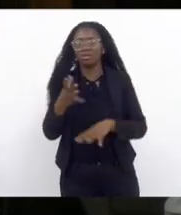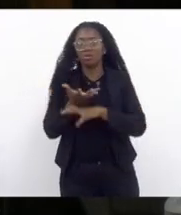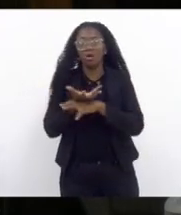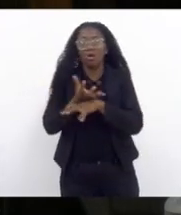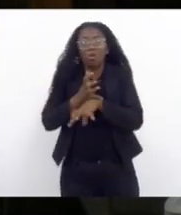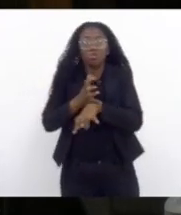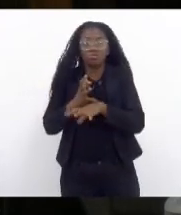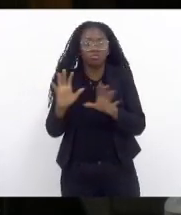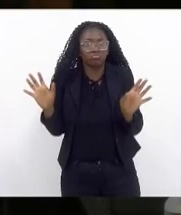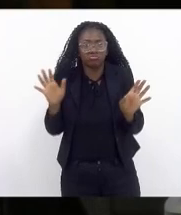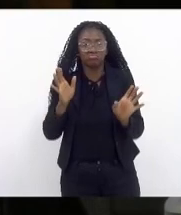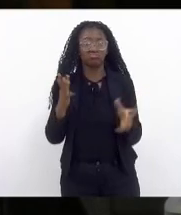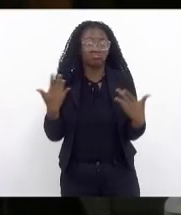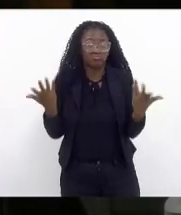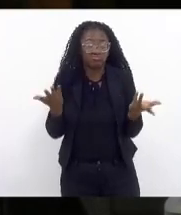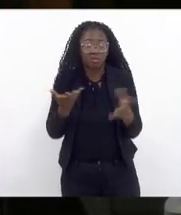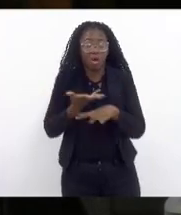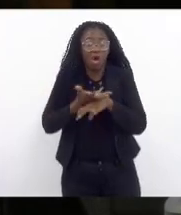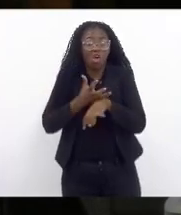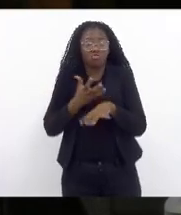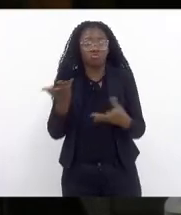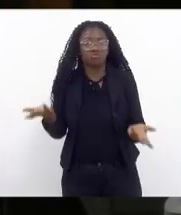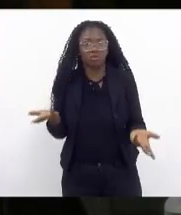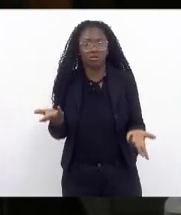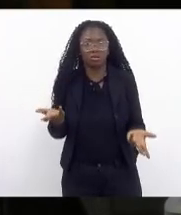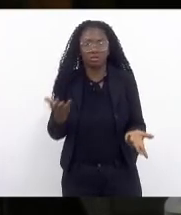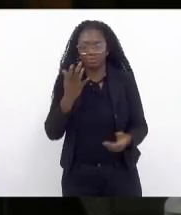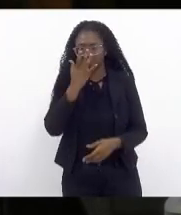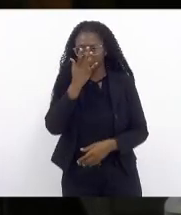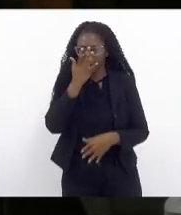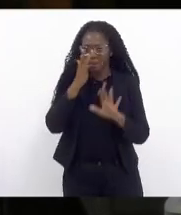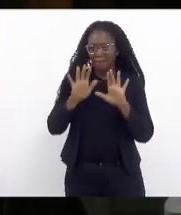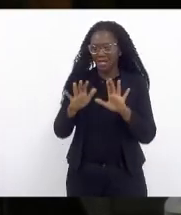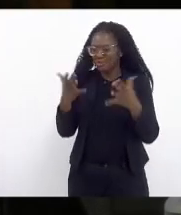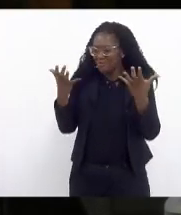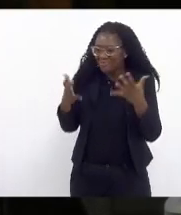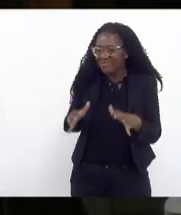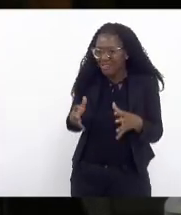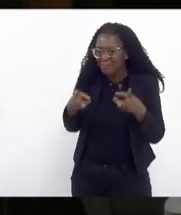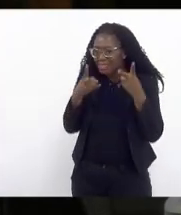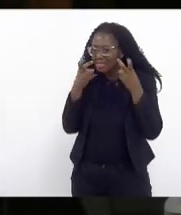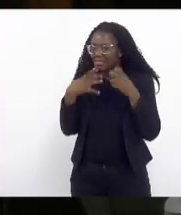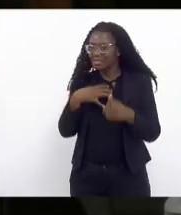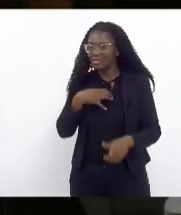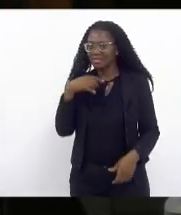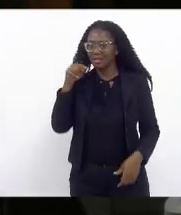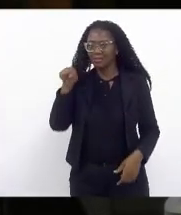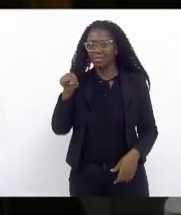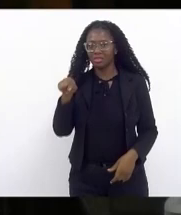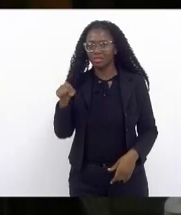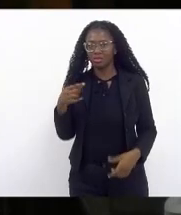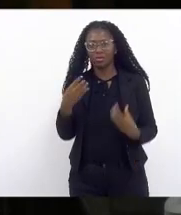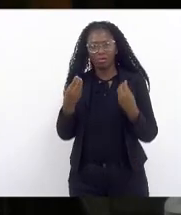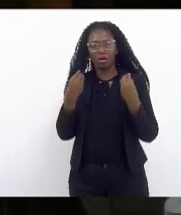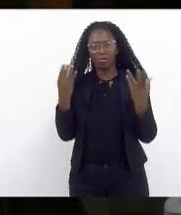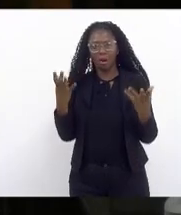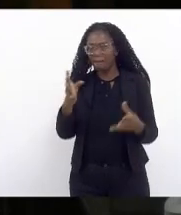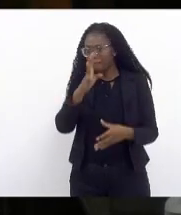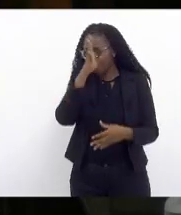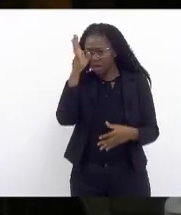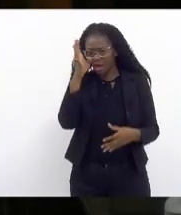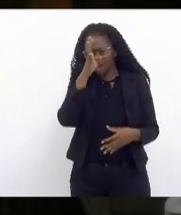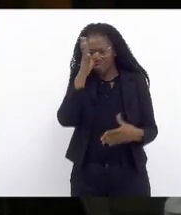e não querer ver isso é um absurdo